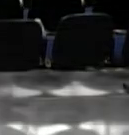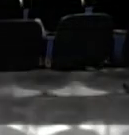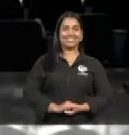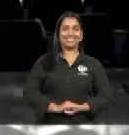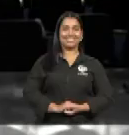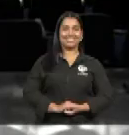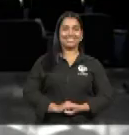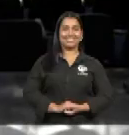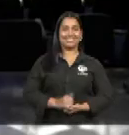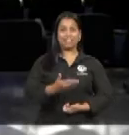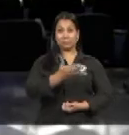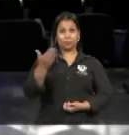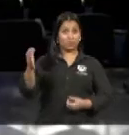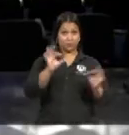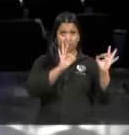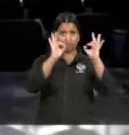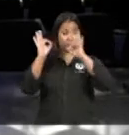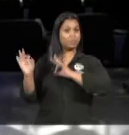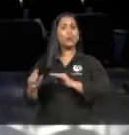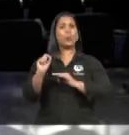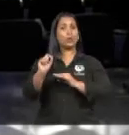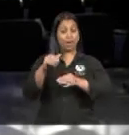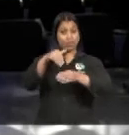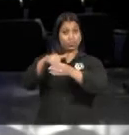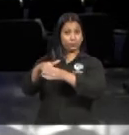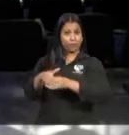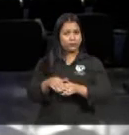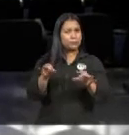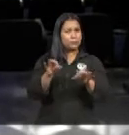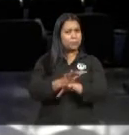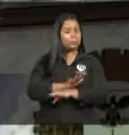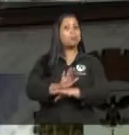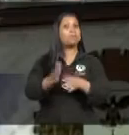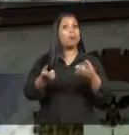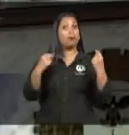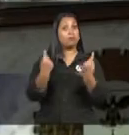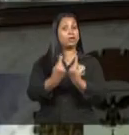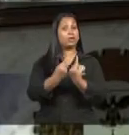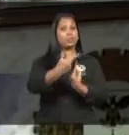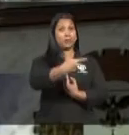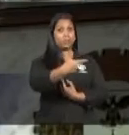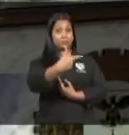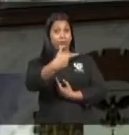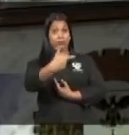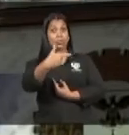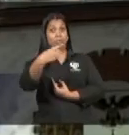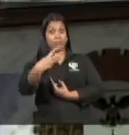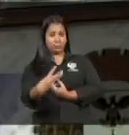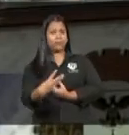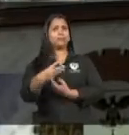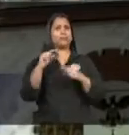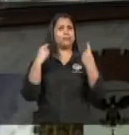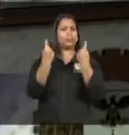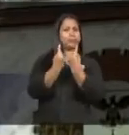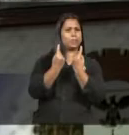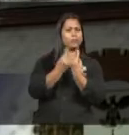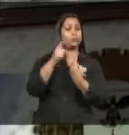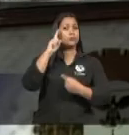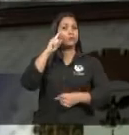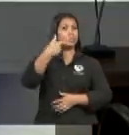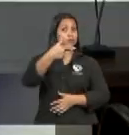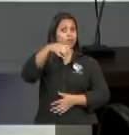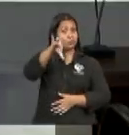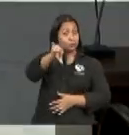Confira o resultado das votações da 23ª Sessão Ordinária, realizada no dia 29 de junho, na Câmara